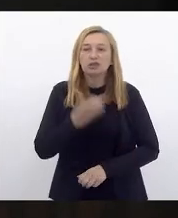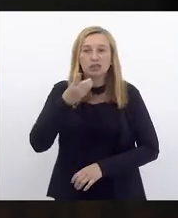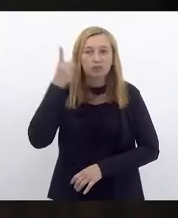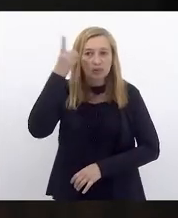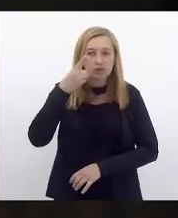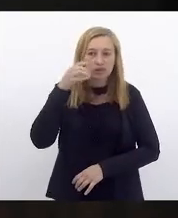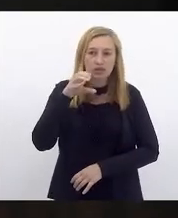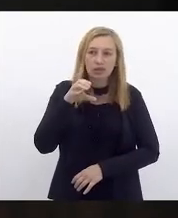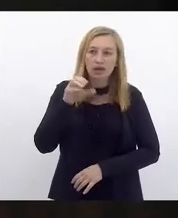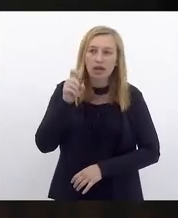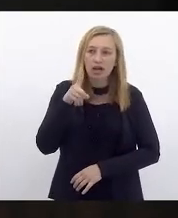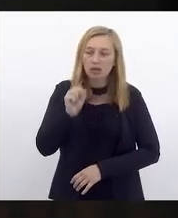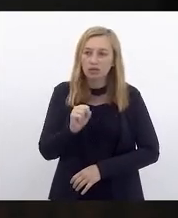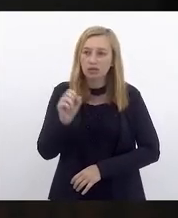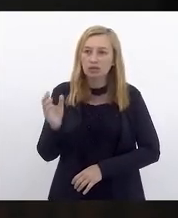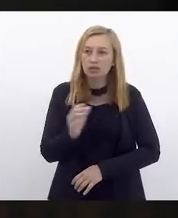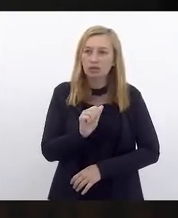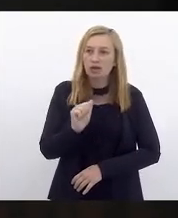deputado Carlos Augusto.